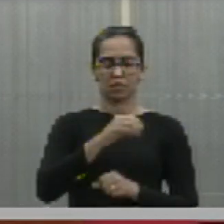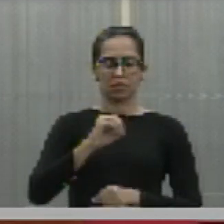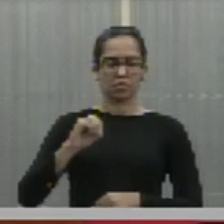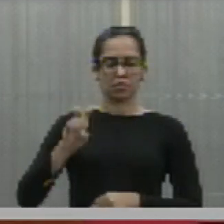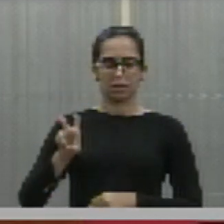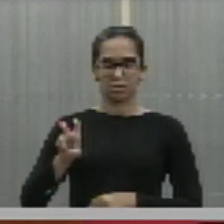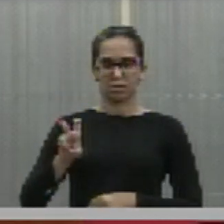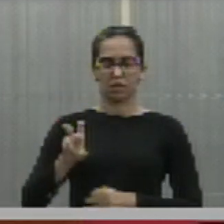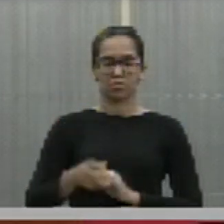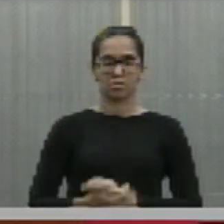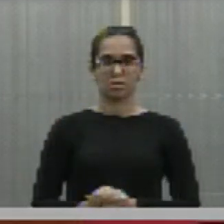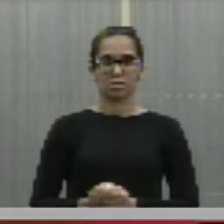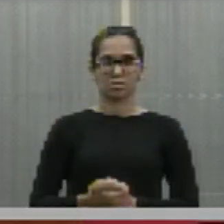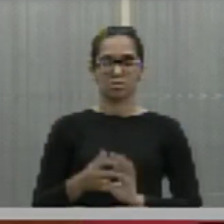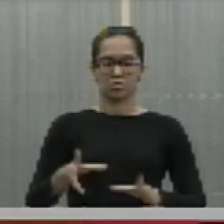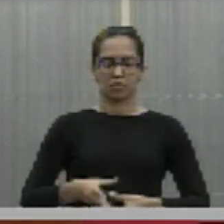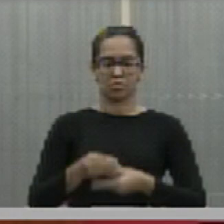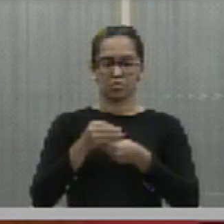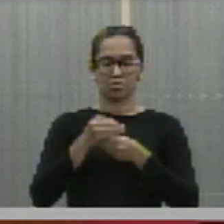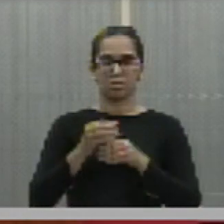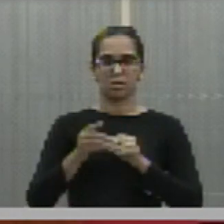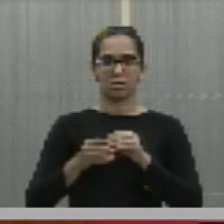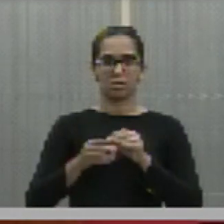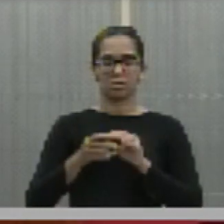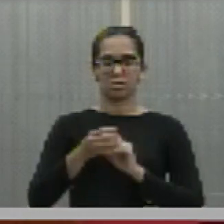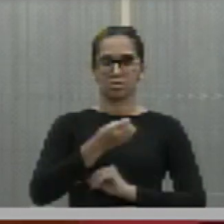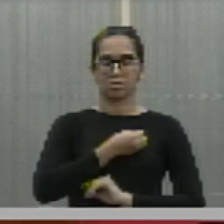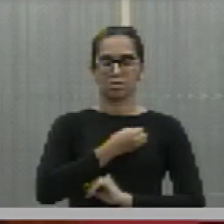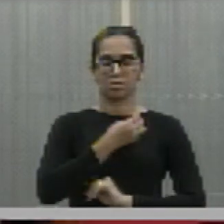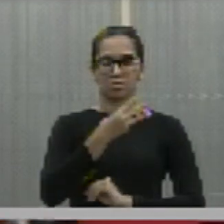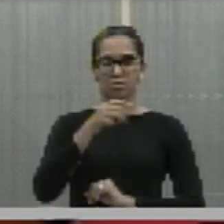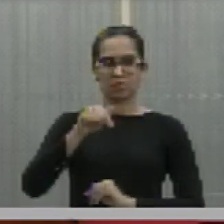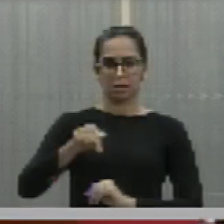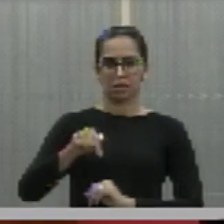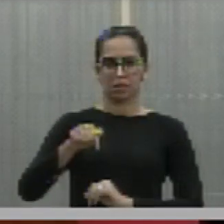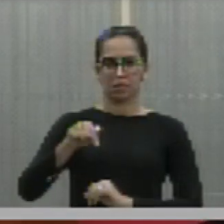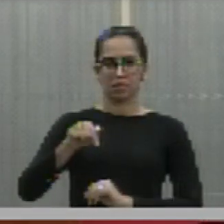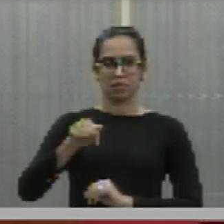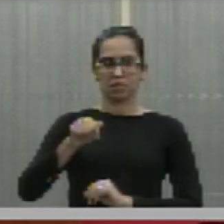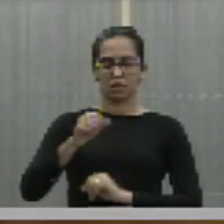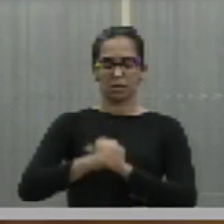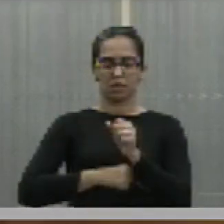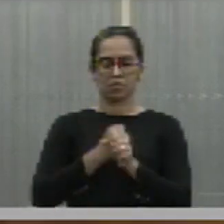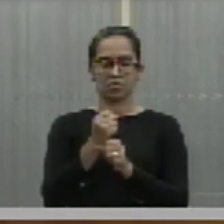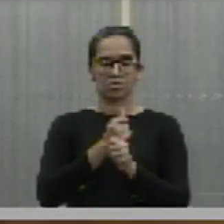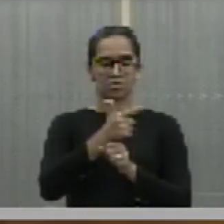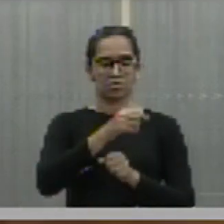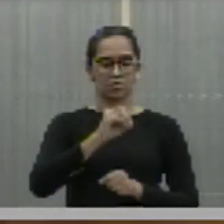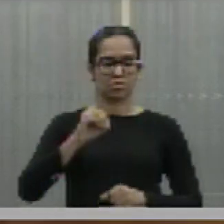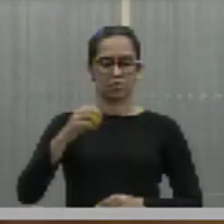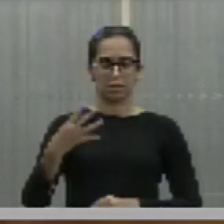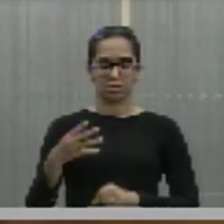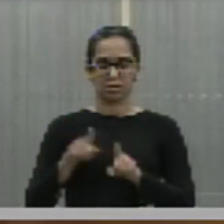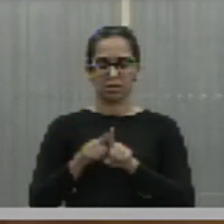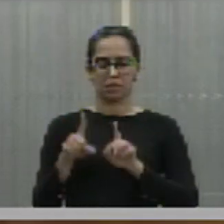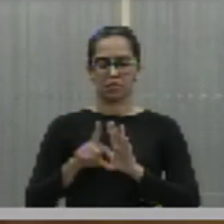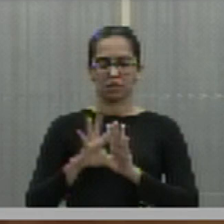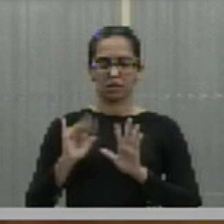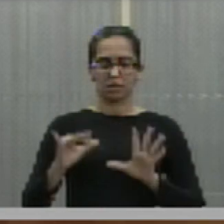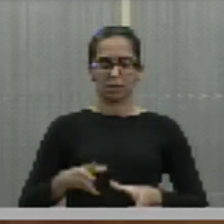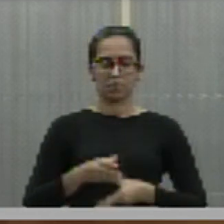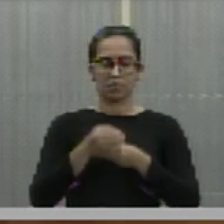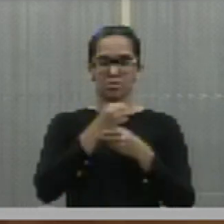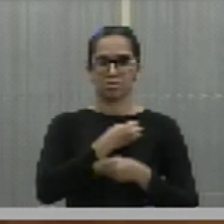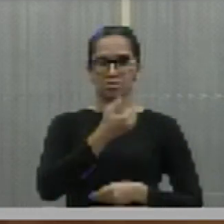complementar número 37, de 9 de março de 2004, e a lei complementar número 107, de